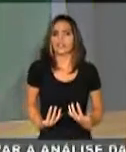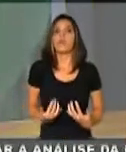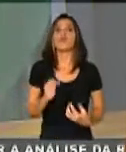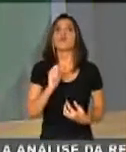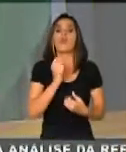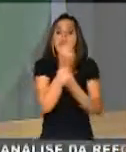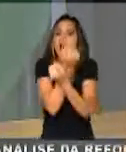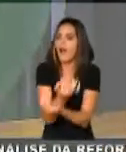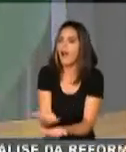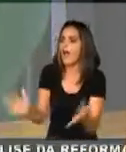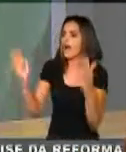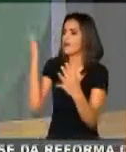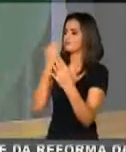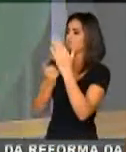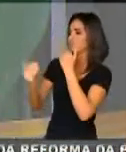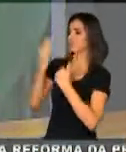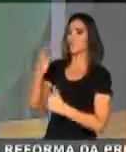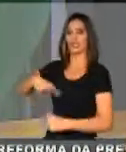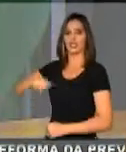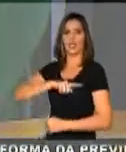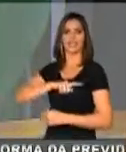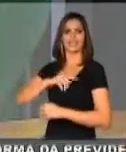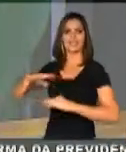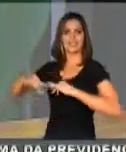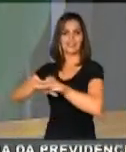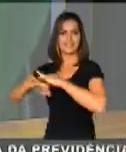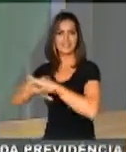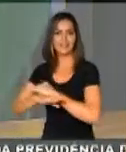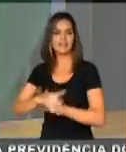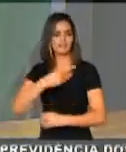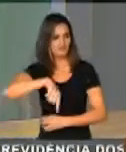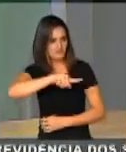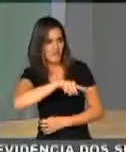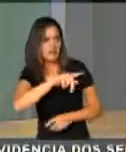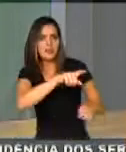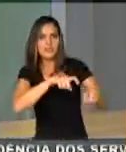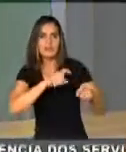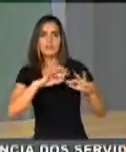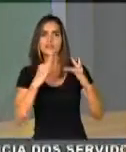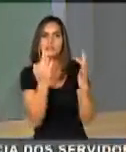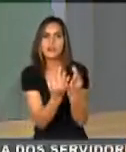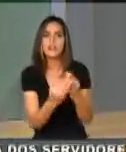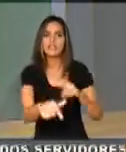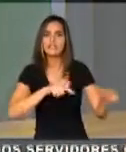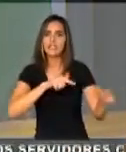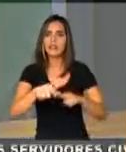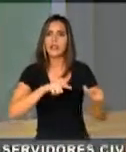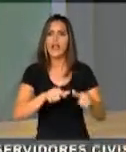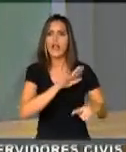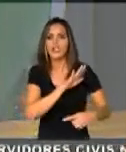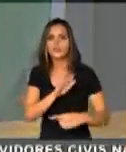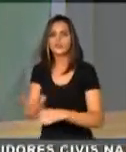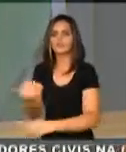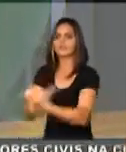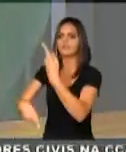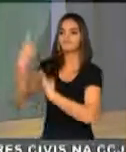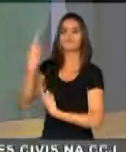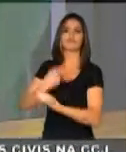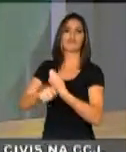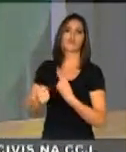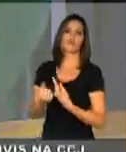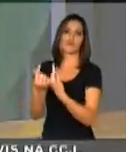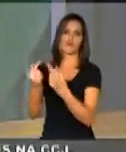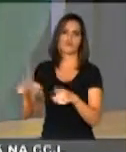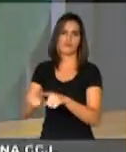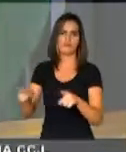pergunto, esse é o reconhecimento a quem ajuda na economia do Brasil e que ajuda a levar alimento para nossa mesa? É muito